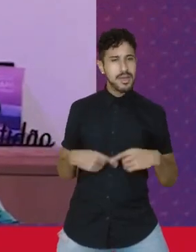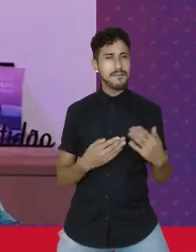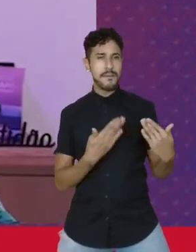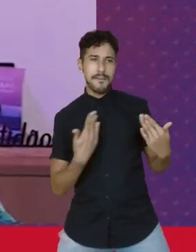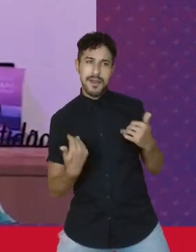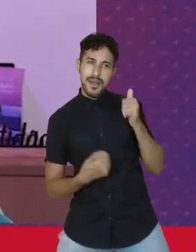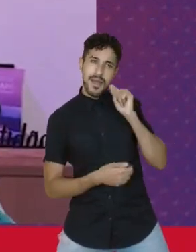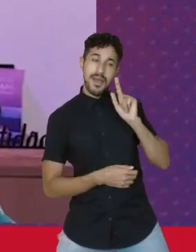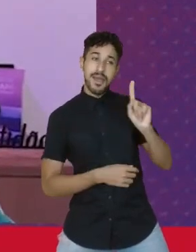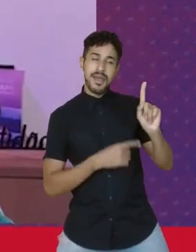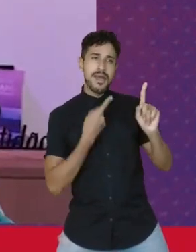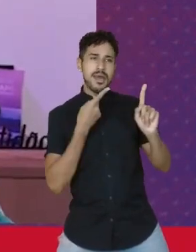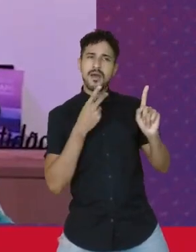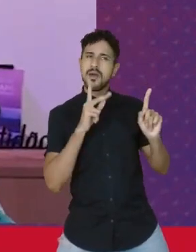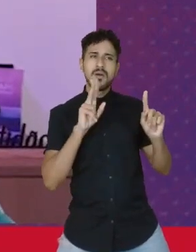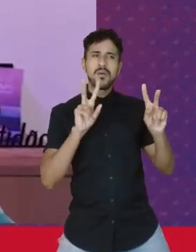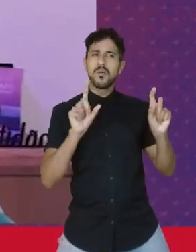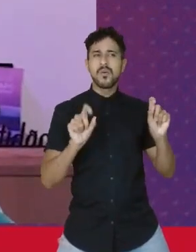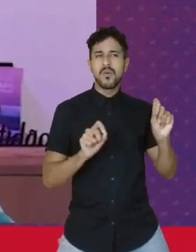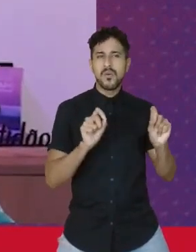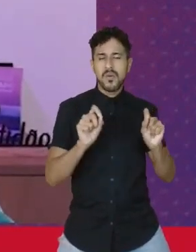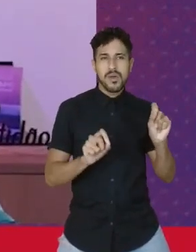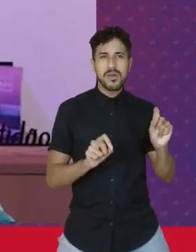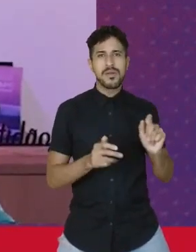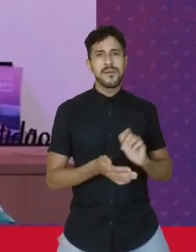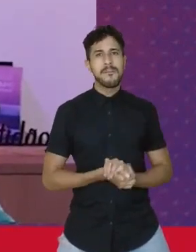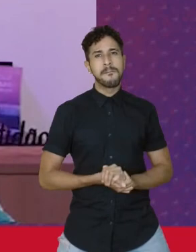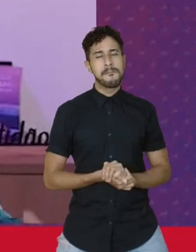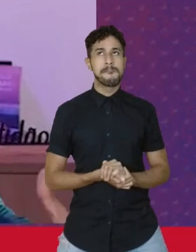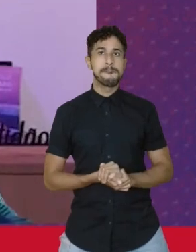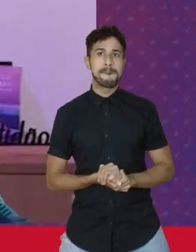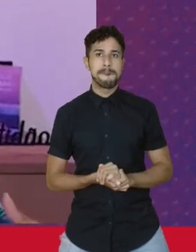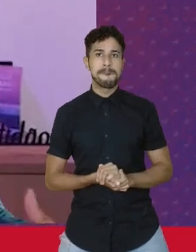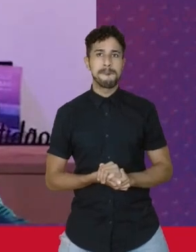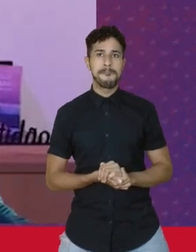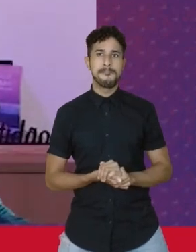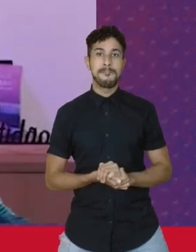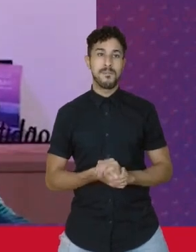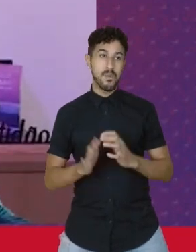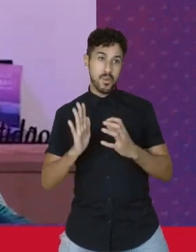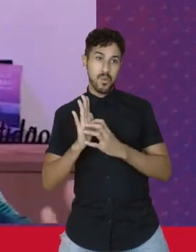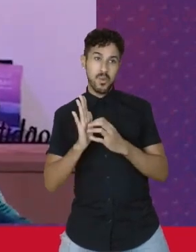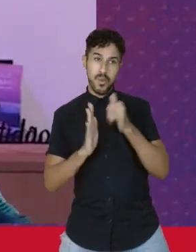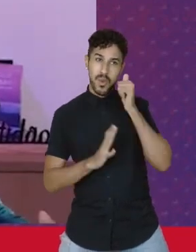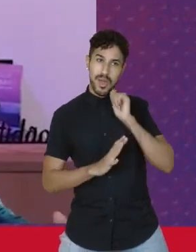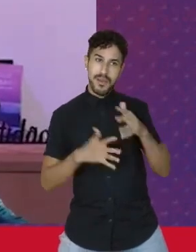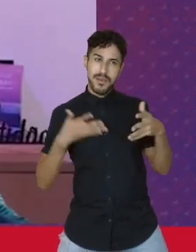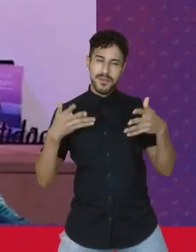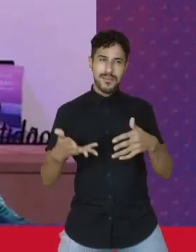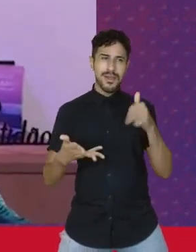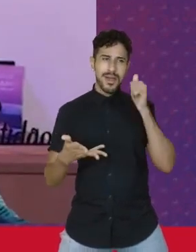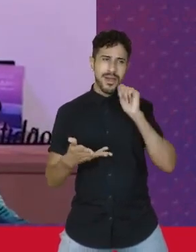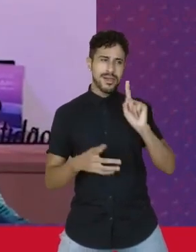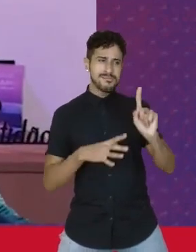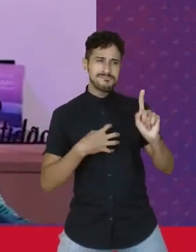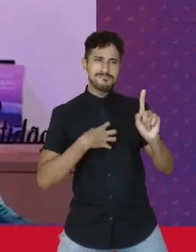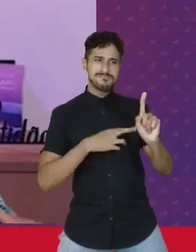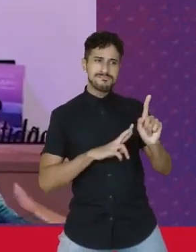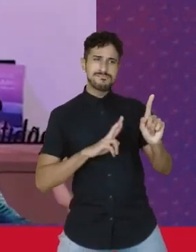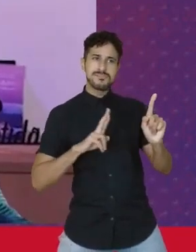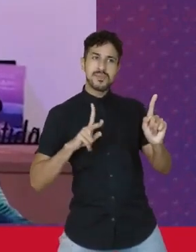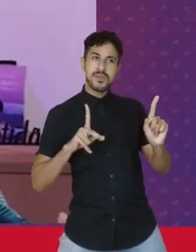e ela falava, assim, que, num concurso que ela participou, ela se diferenciou porque,